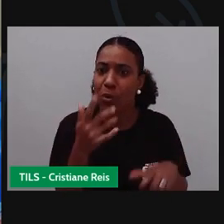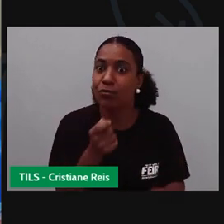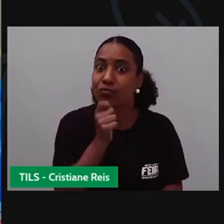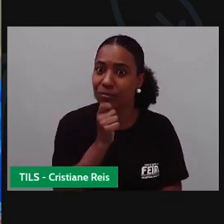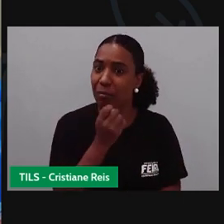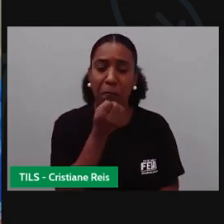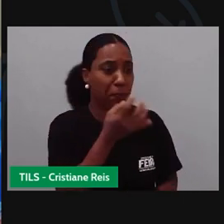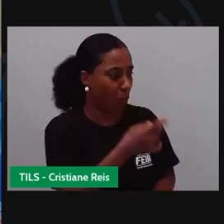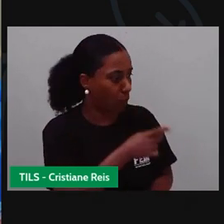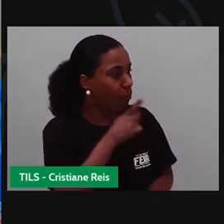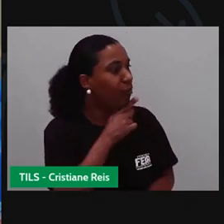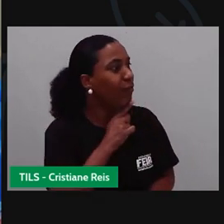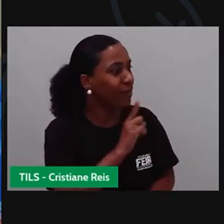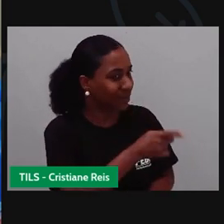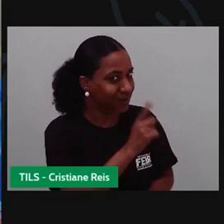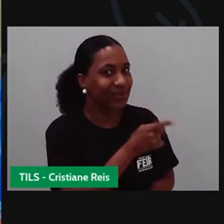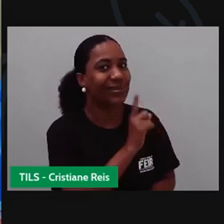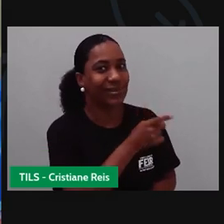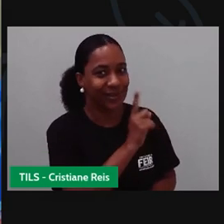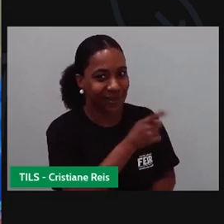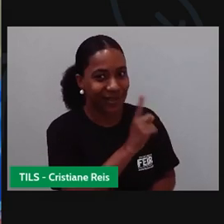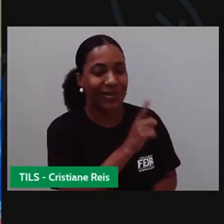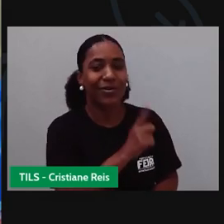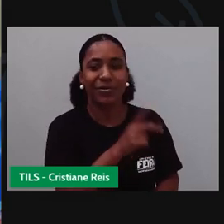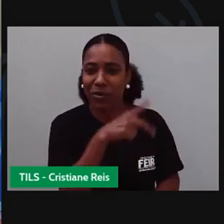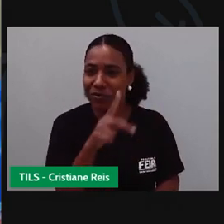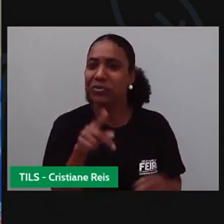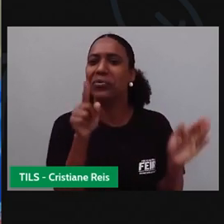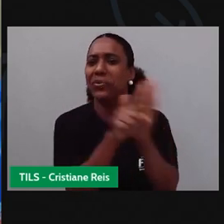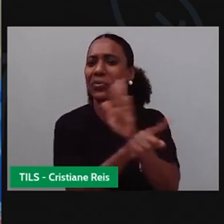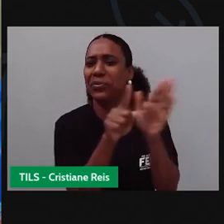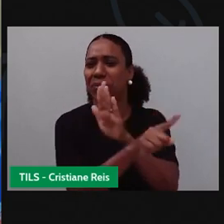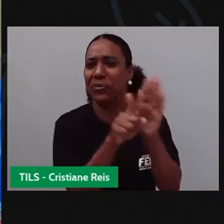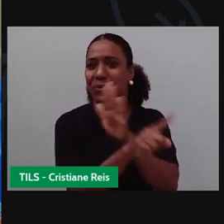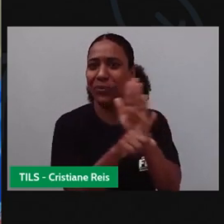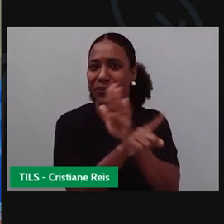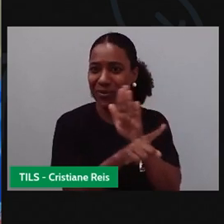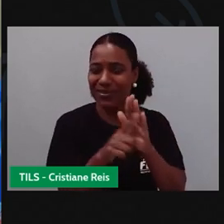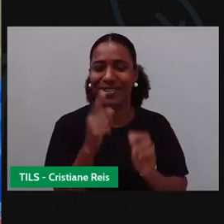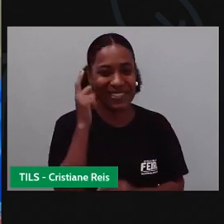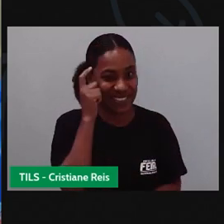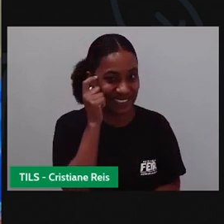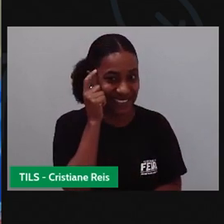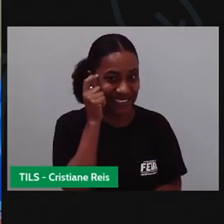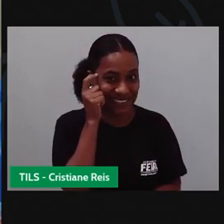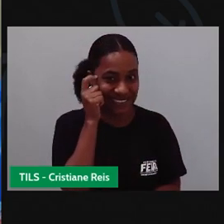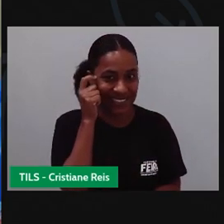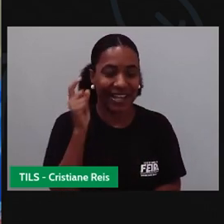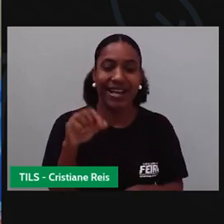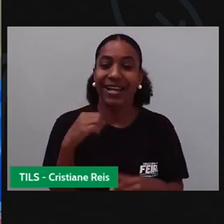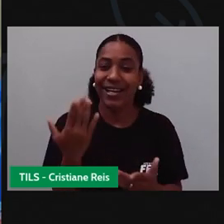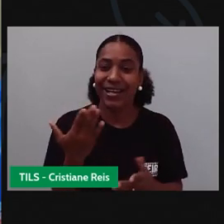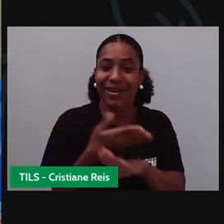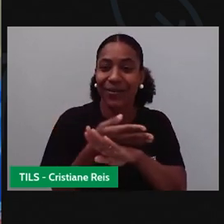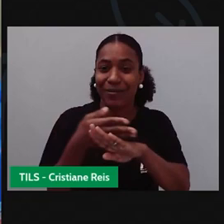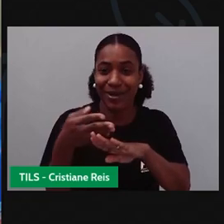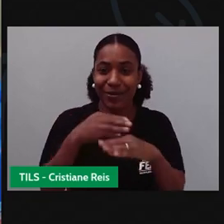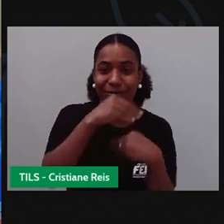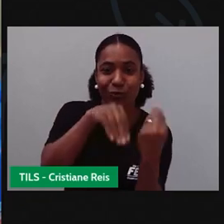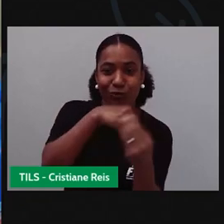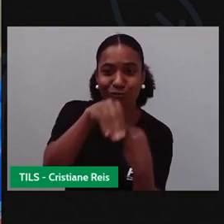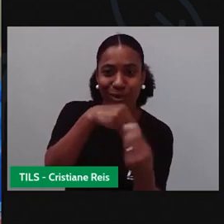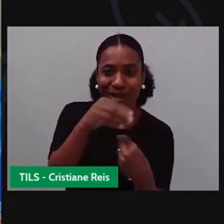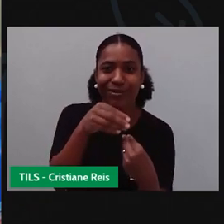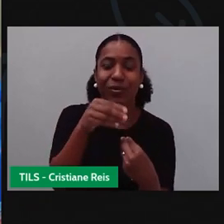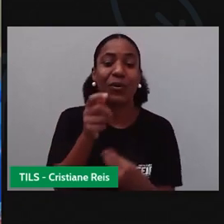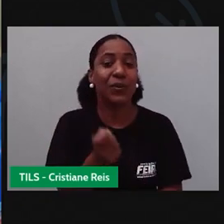Cris? Que vai dar muito o que falar desses meninos com os professores. E se o branco era a mistura de todas as cores ou a ausência